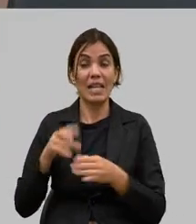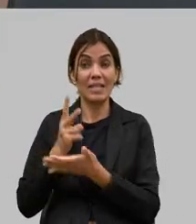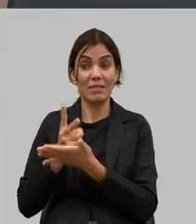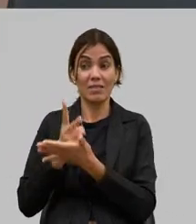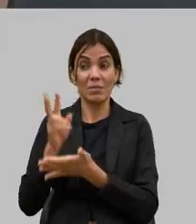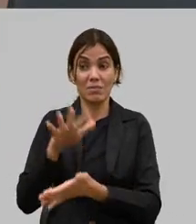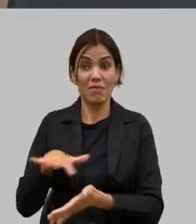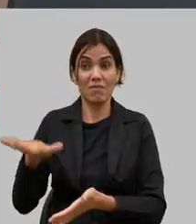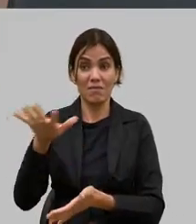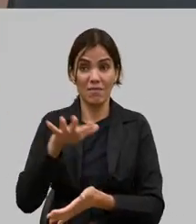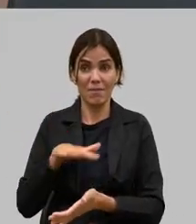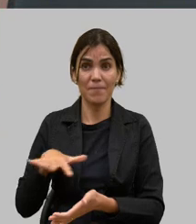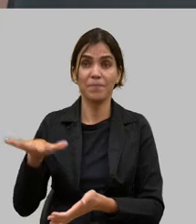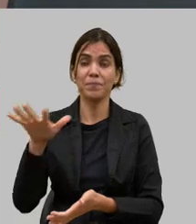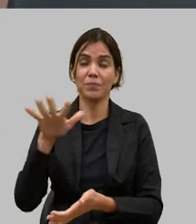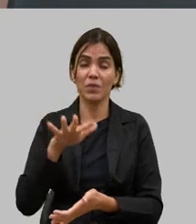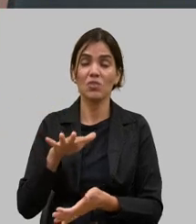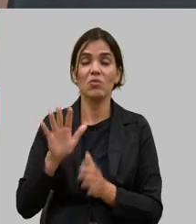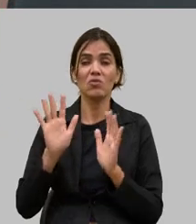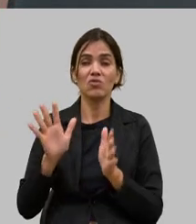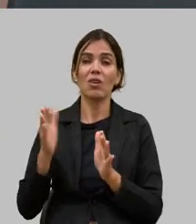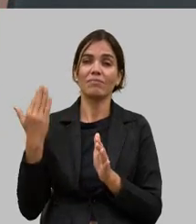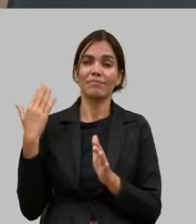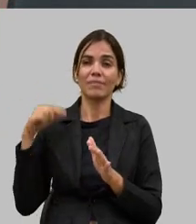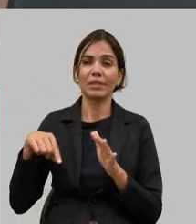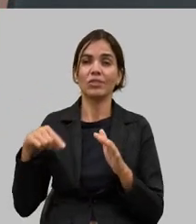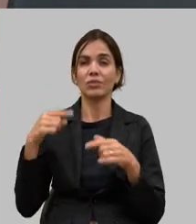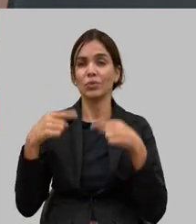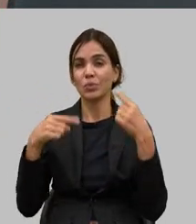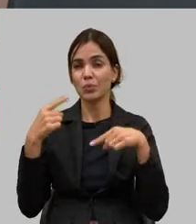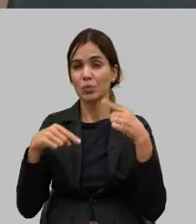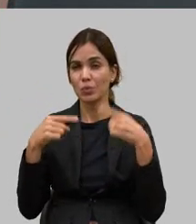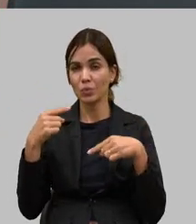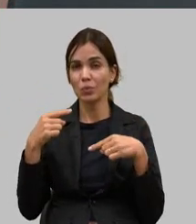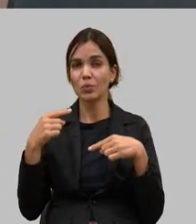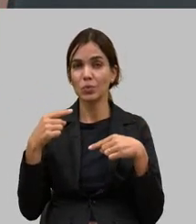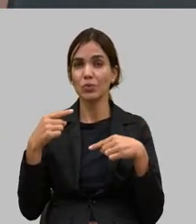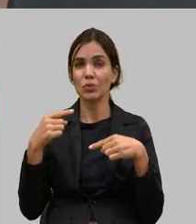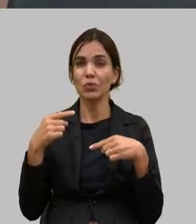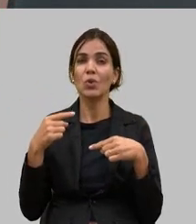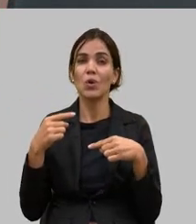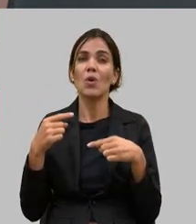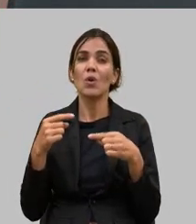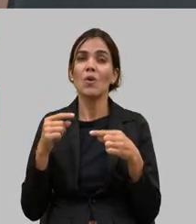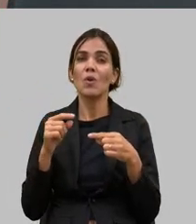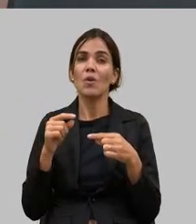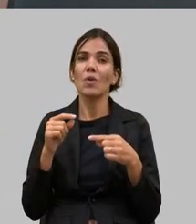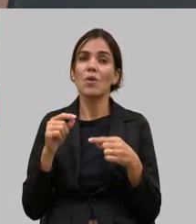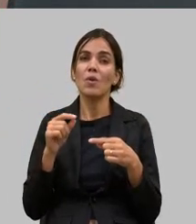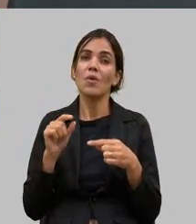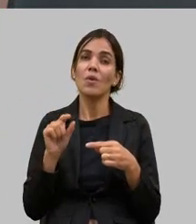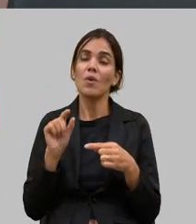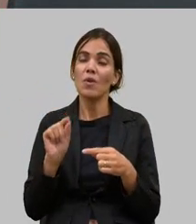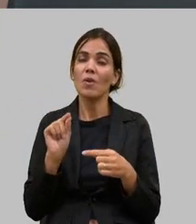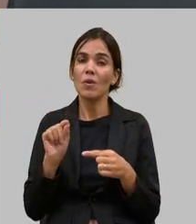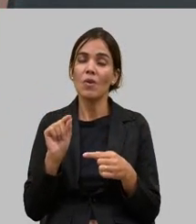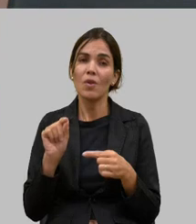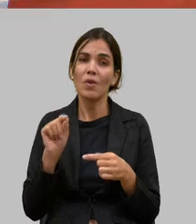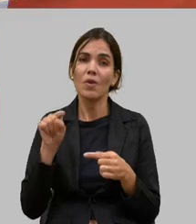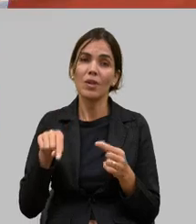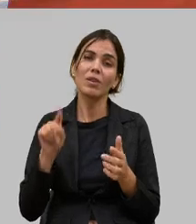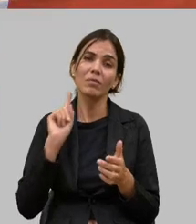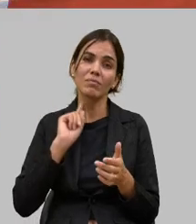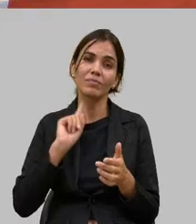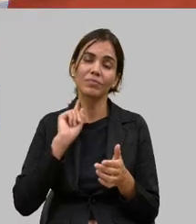aqui entre alguns deputados consideramos sim secretária a ponta do celeiro do estado de Minas Gerais e tenho